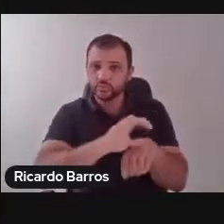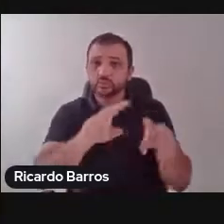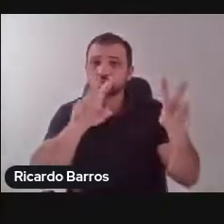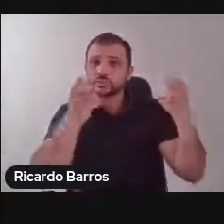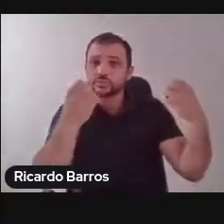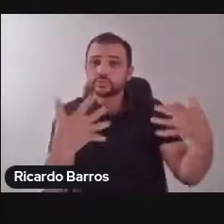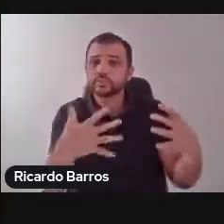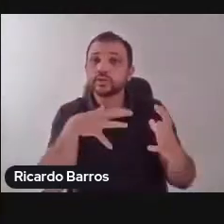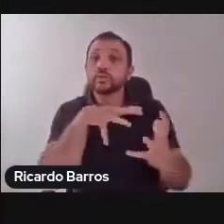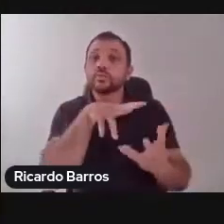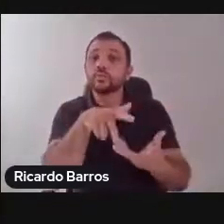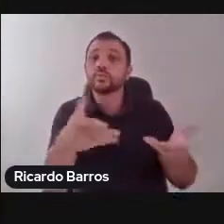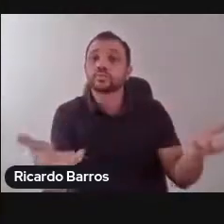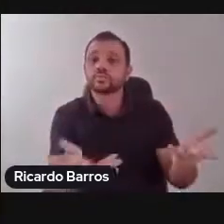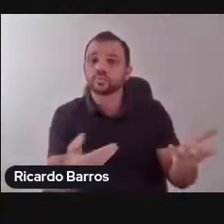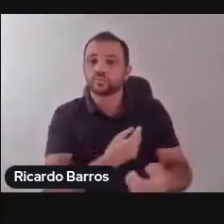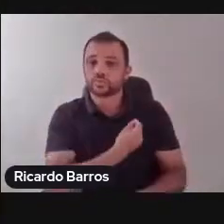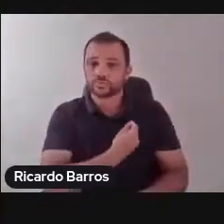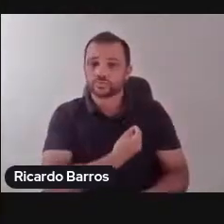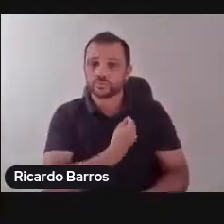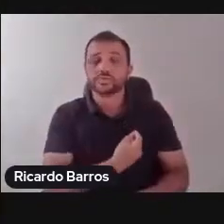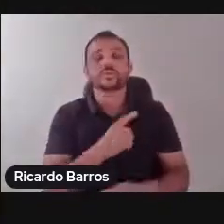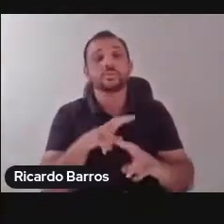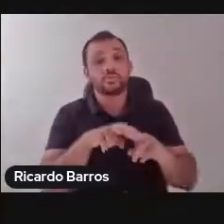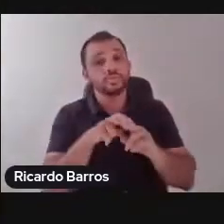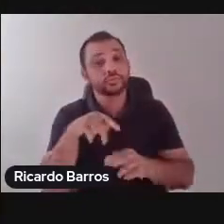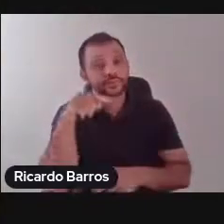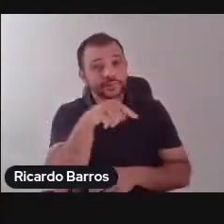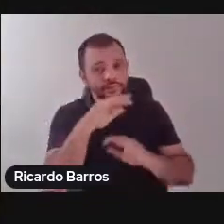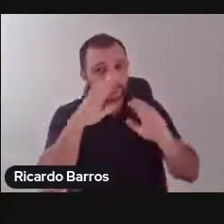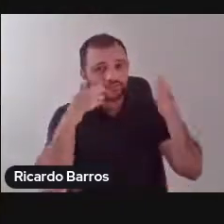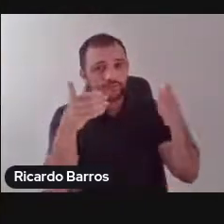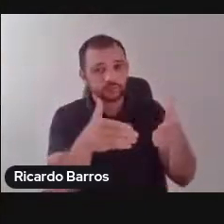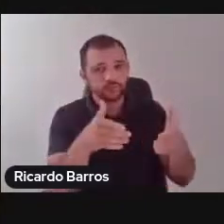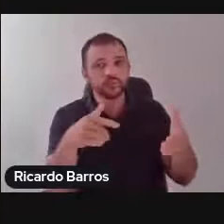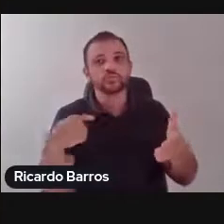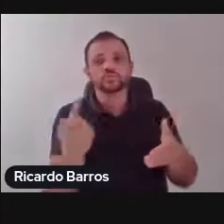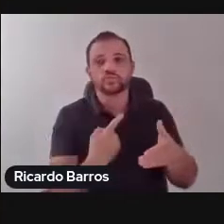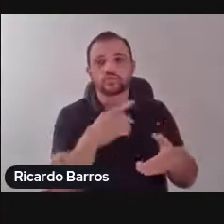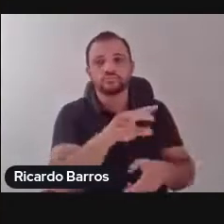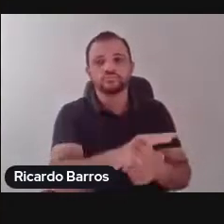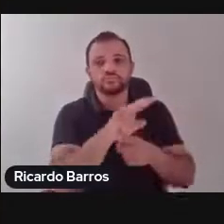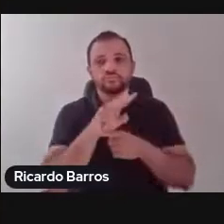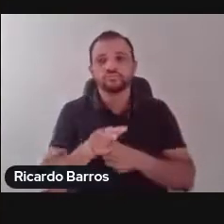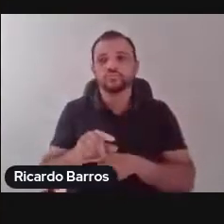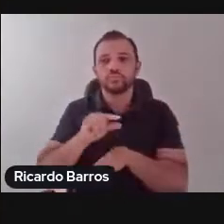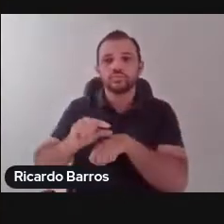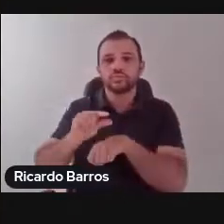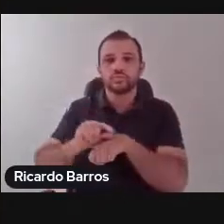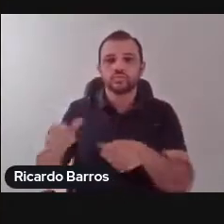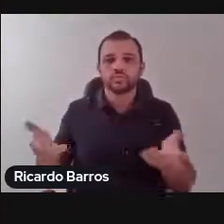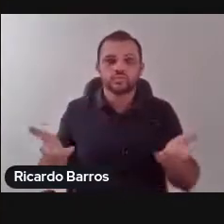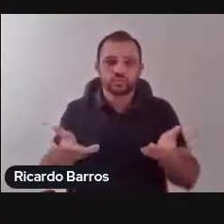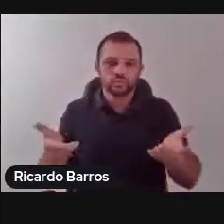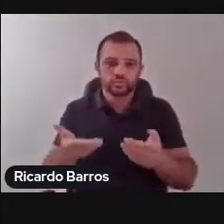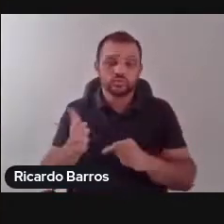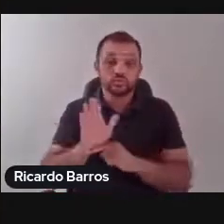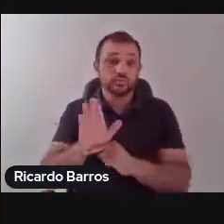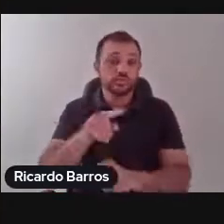curso de curta duração, para, então, aí garantir a quem nos assiste, quem vai nos assistir, o aperfeiçoamento